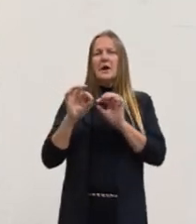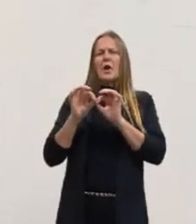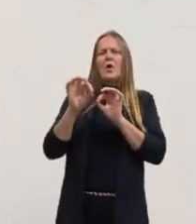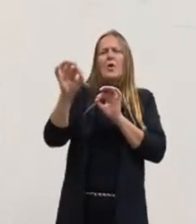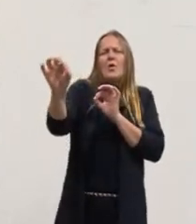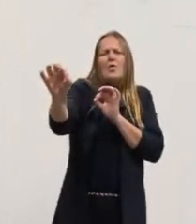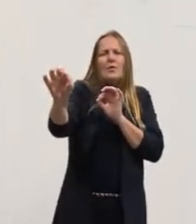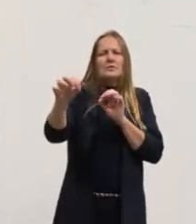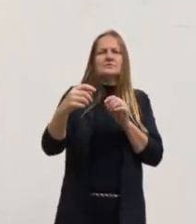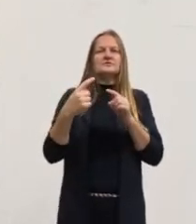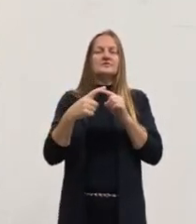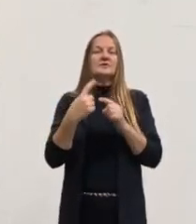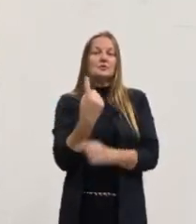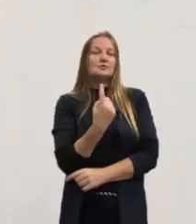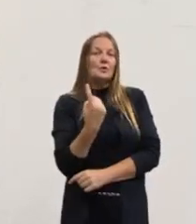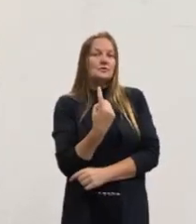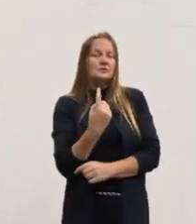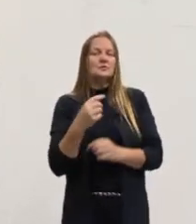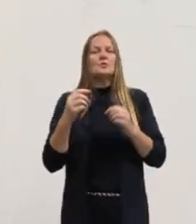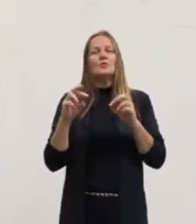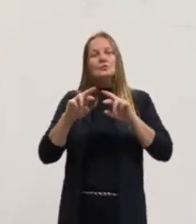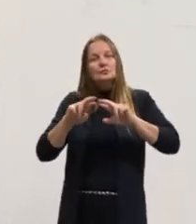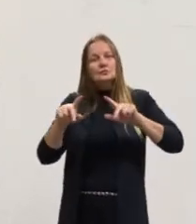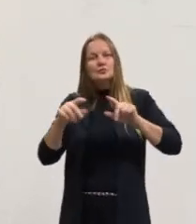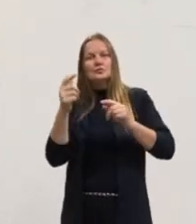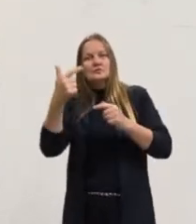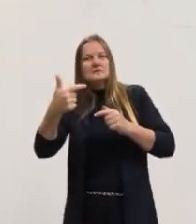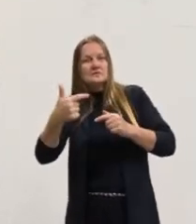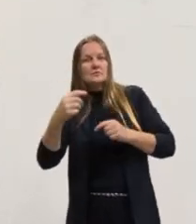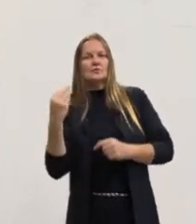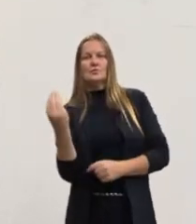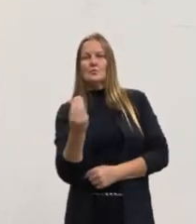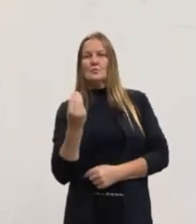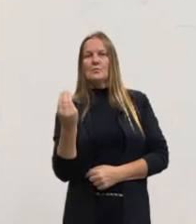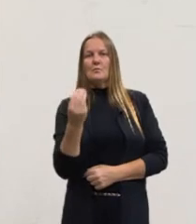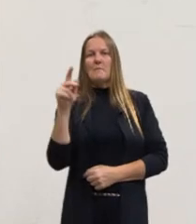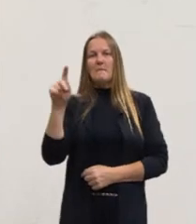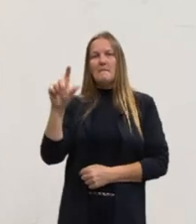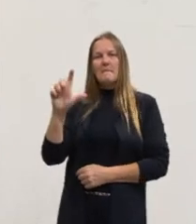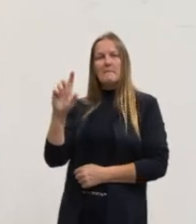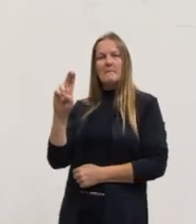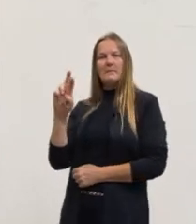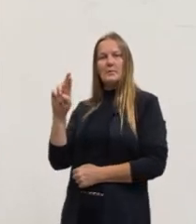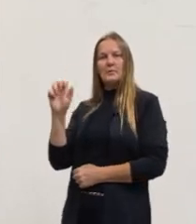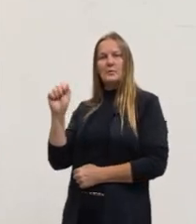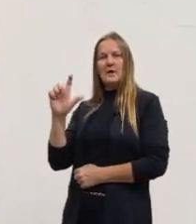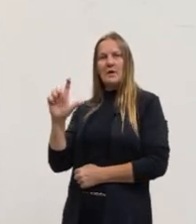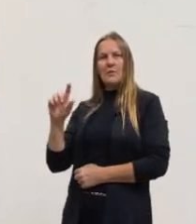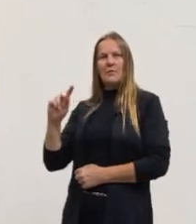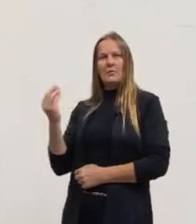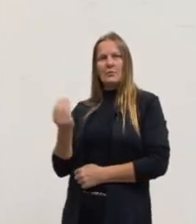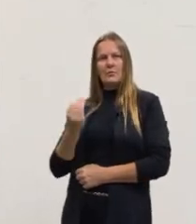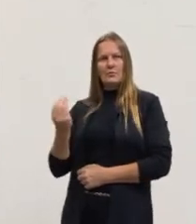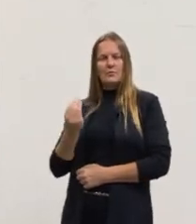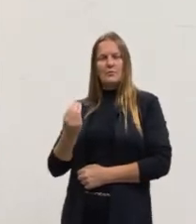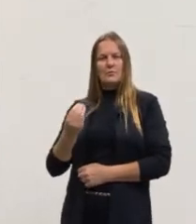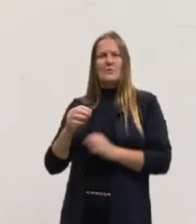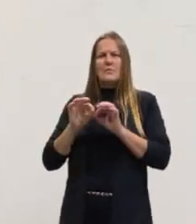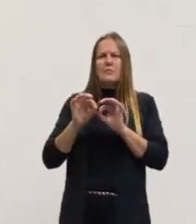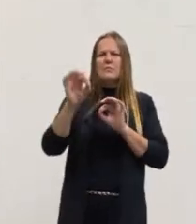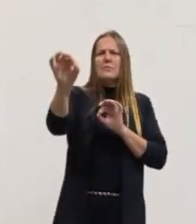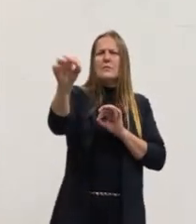plural, pluralidade, this, those, significa aqueles, aquelas,